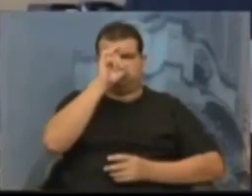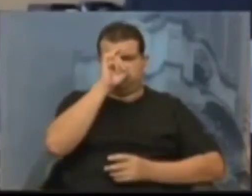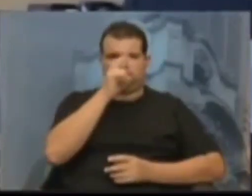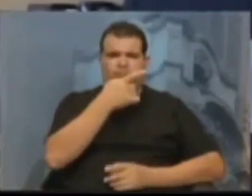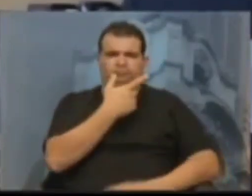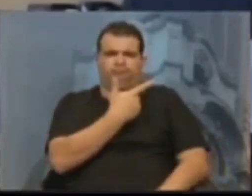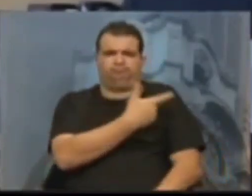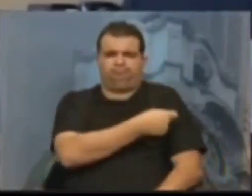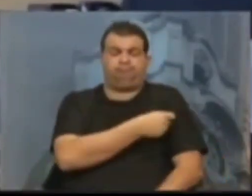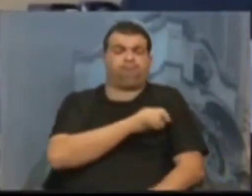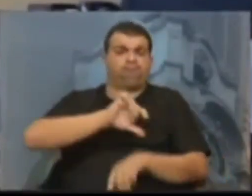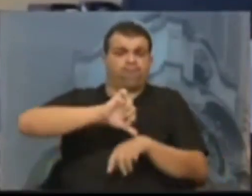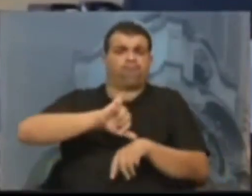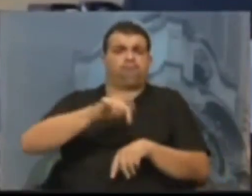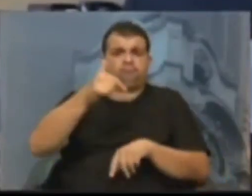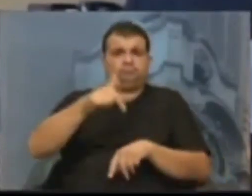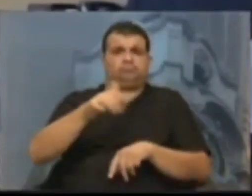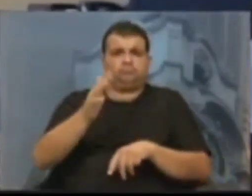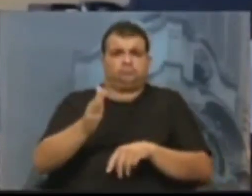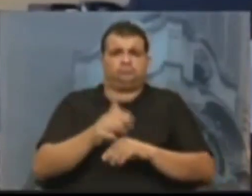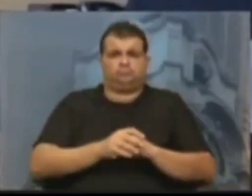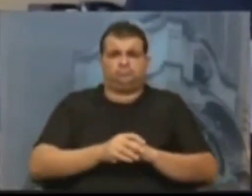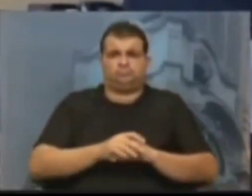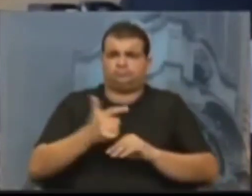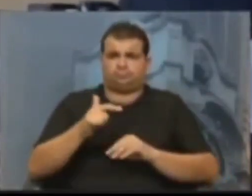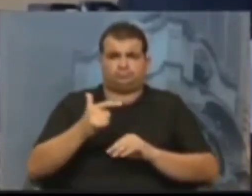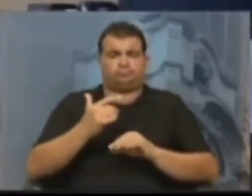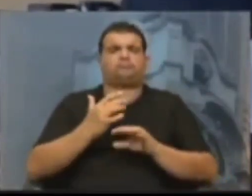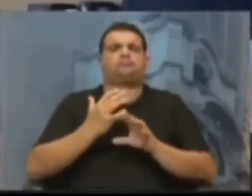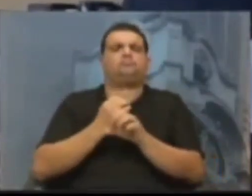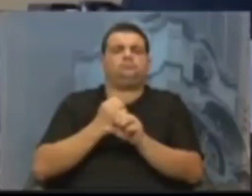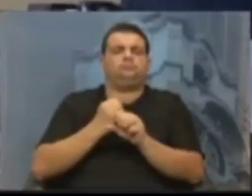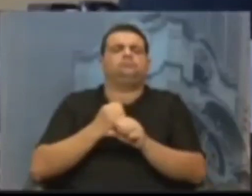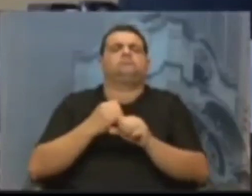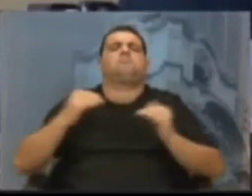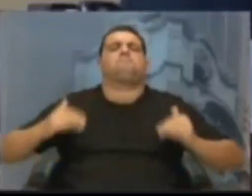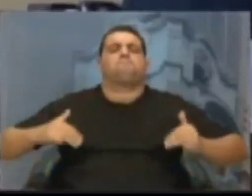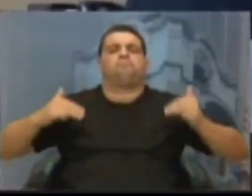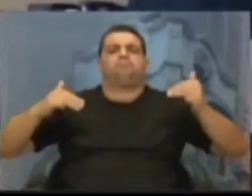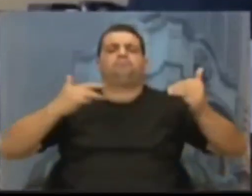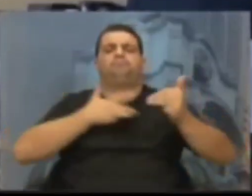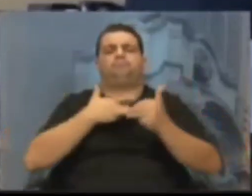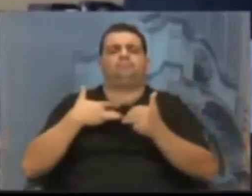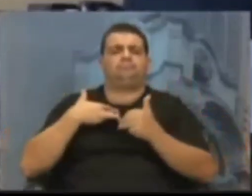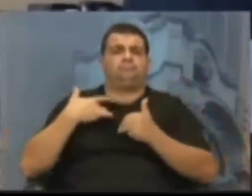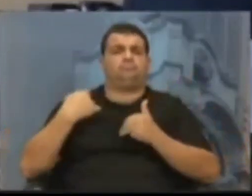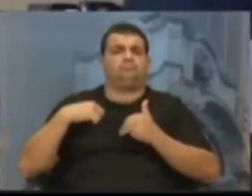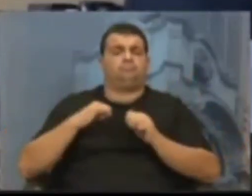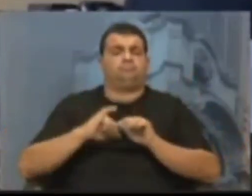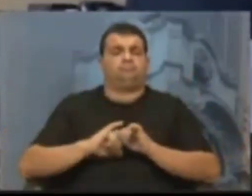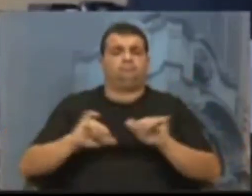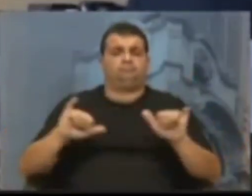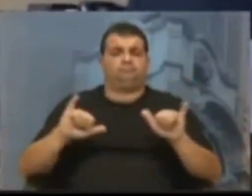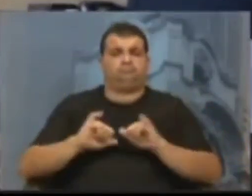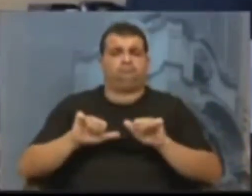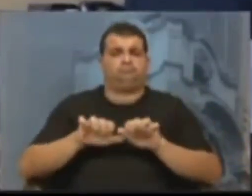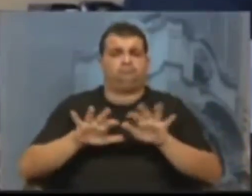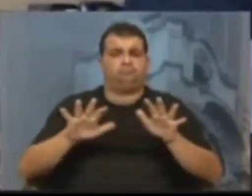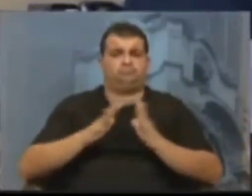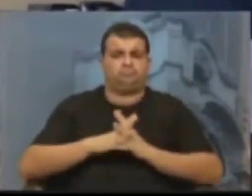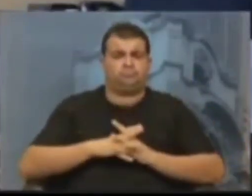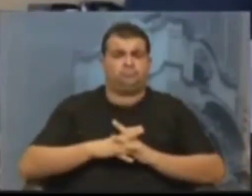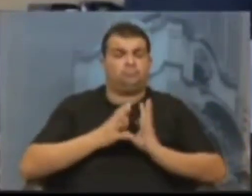já se encontra atrasada novamente, não temos as doses que o Ministério da Saúde deveria enviar, nós